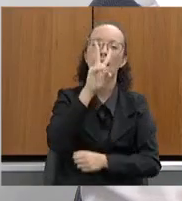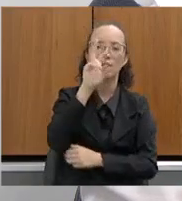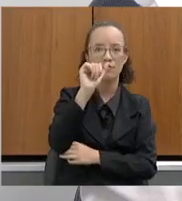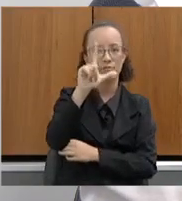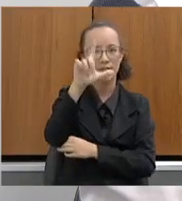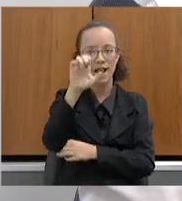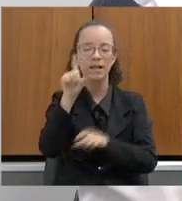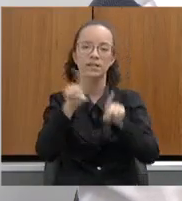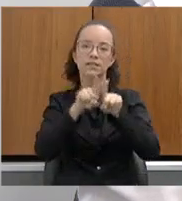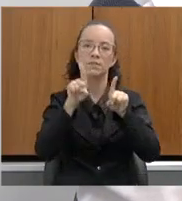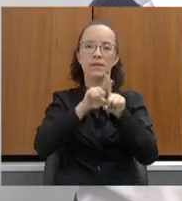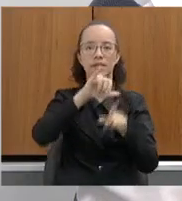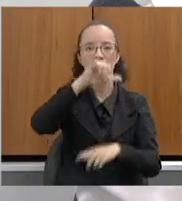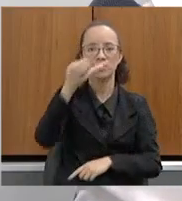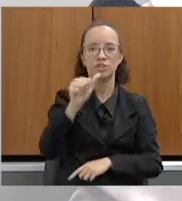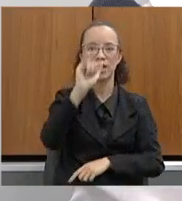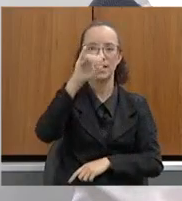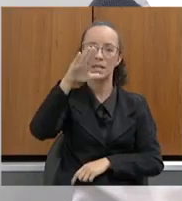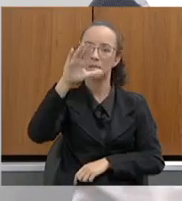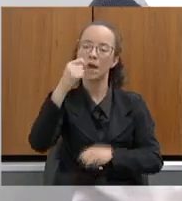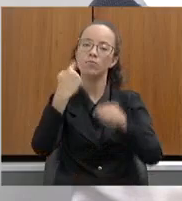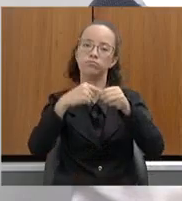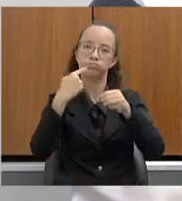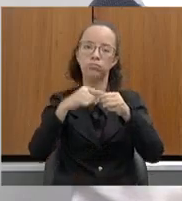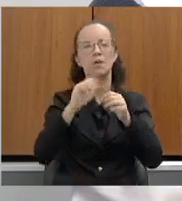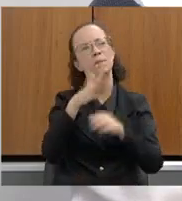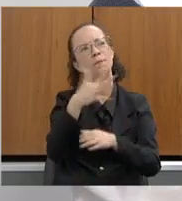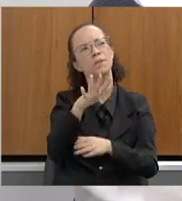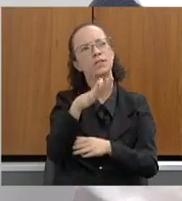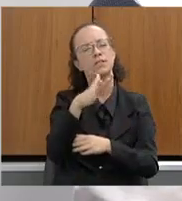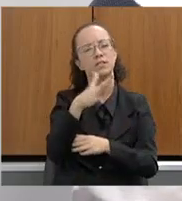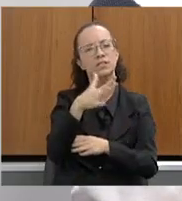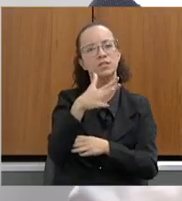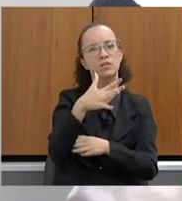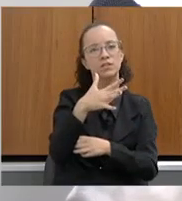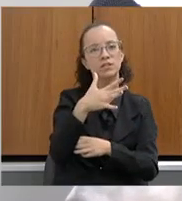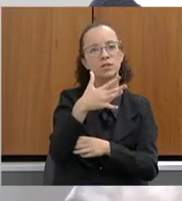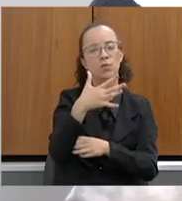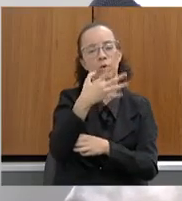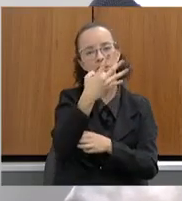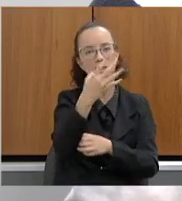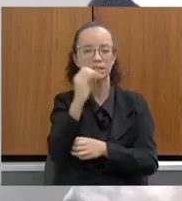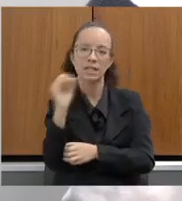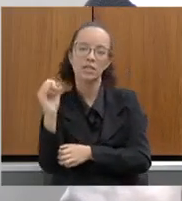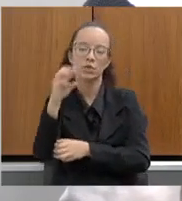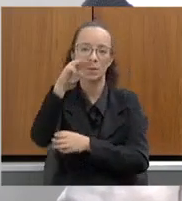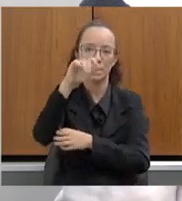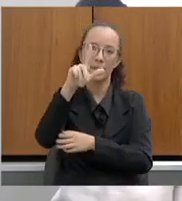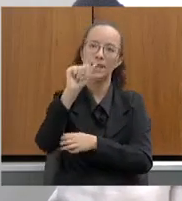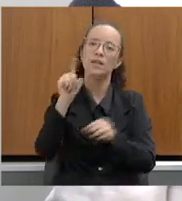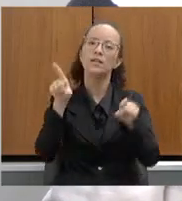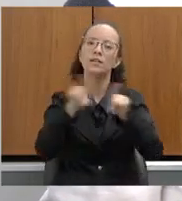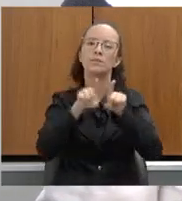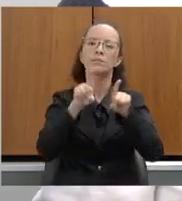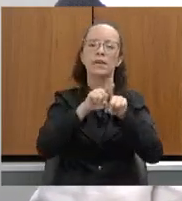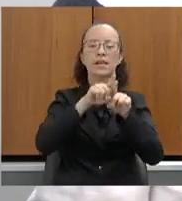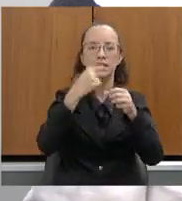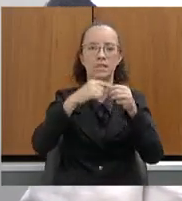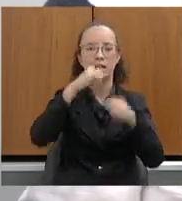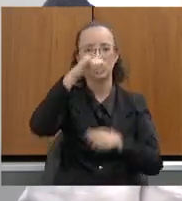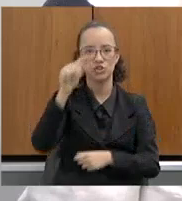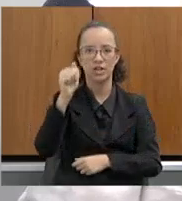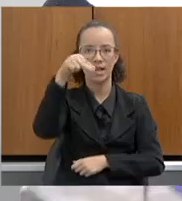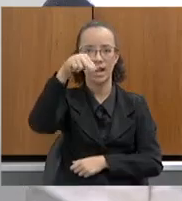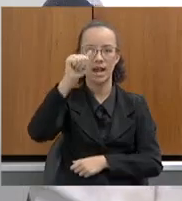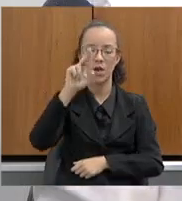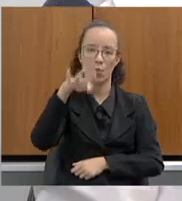cidade de Aíba, são 842 mega. Na cidade de Naúba, são duas plantas